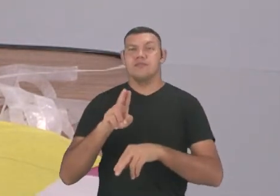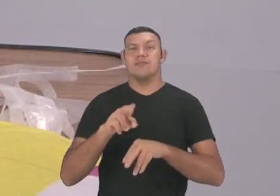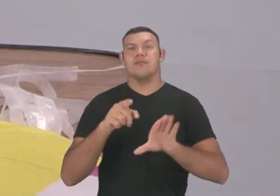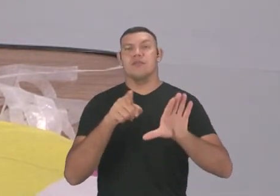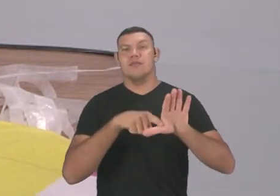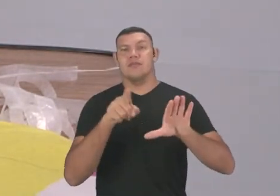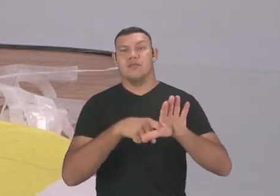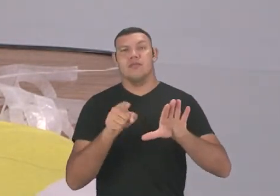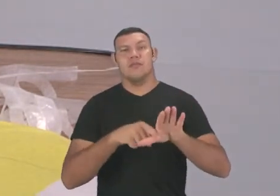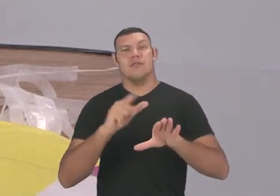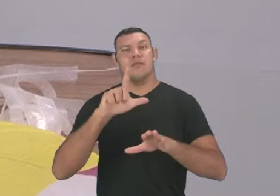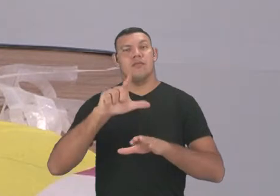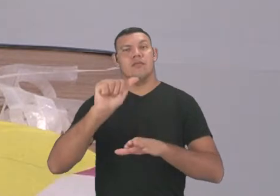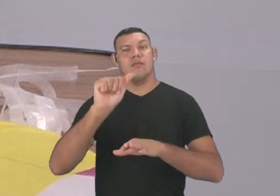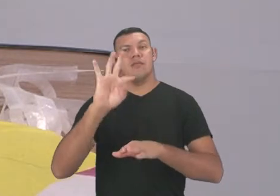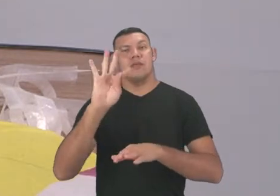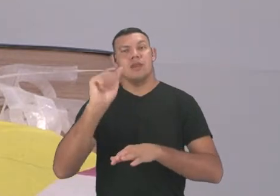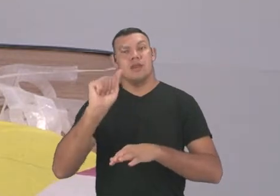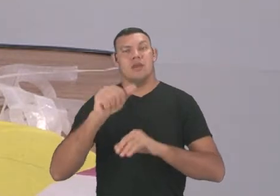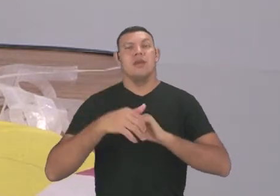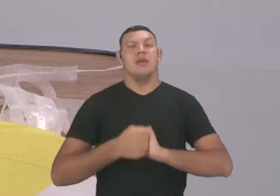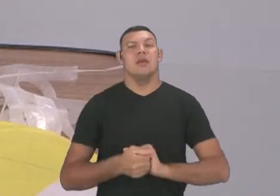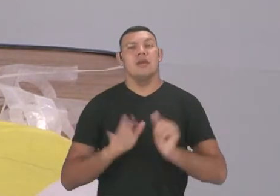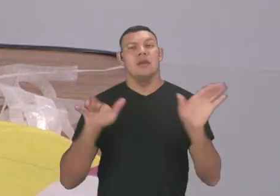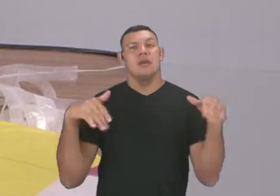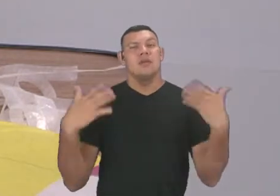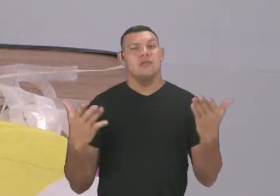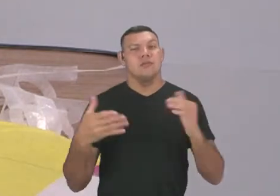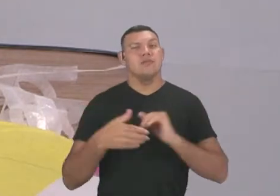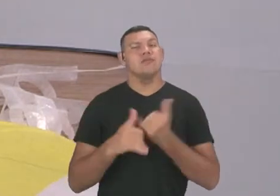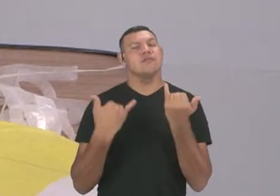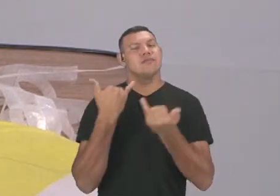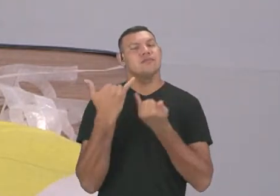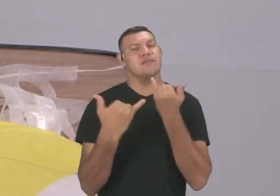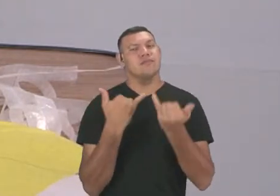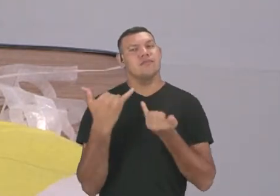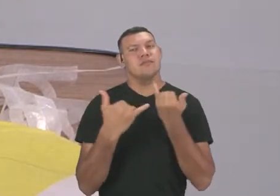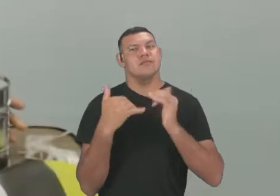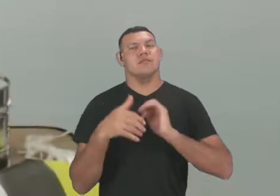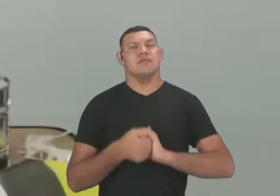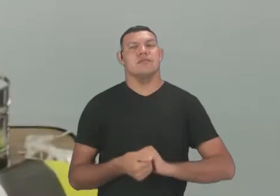um brinquedo e o pé de lata seria uma brincadeira.